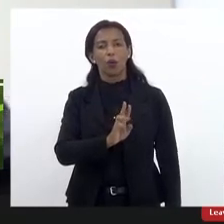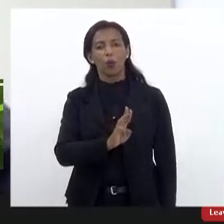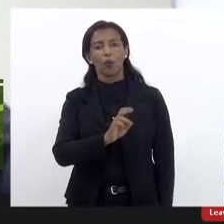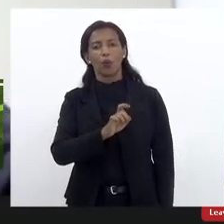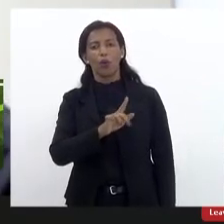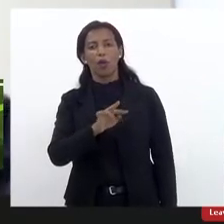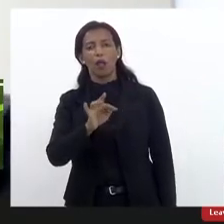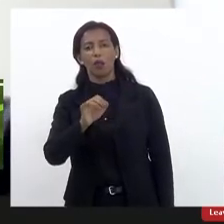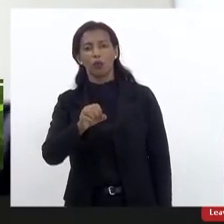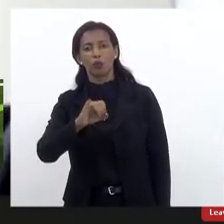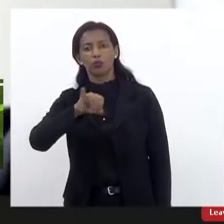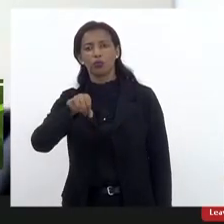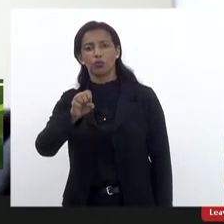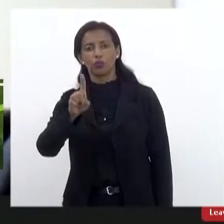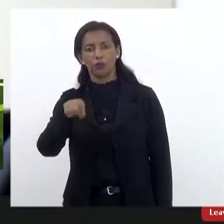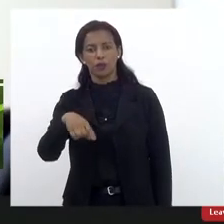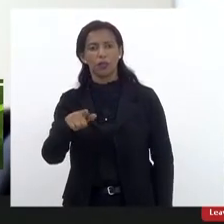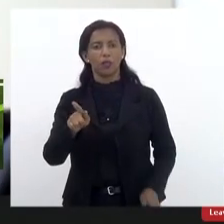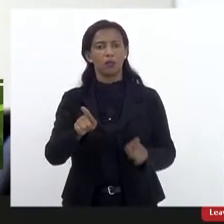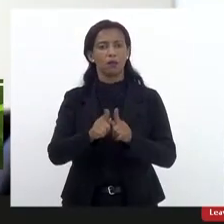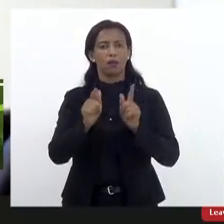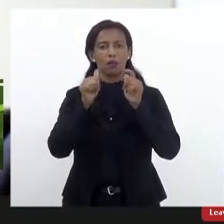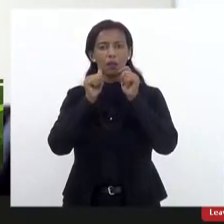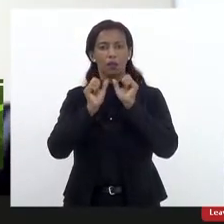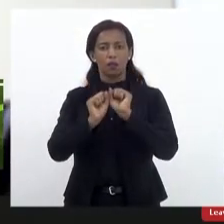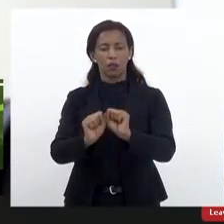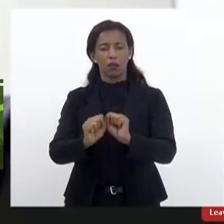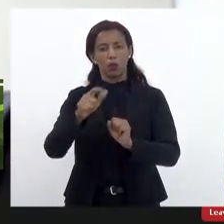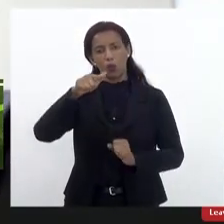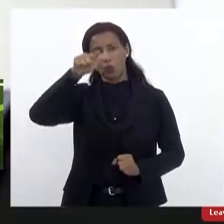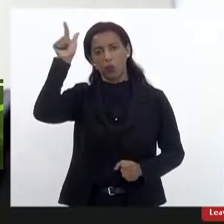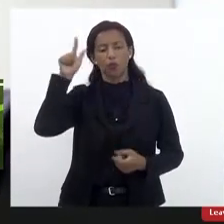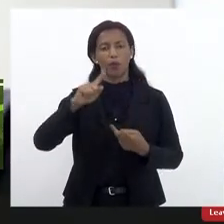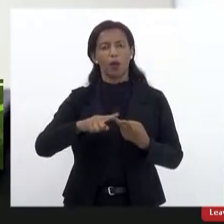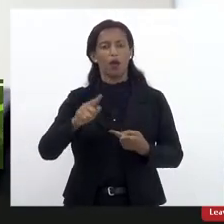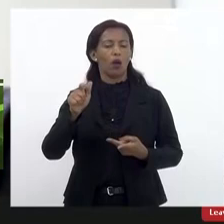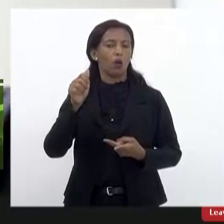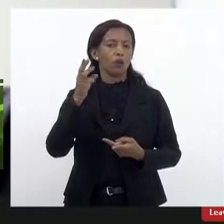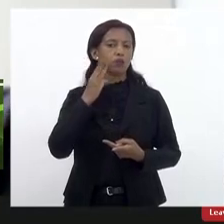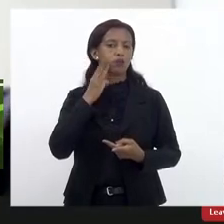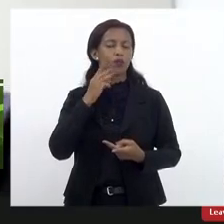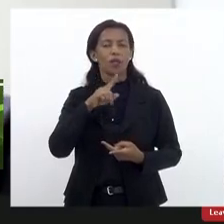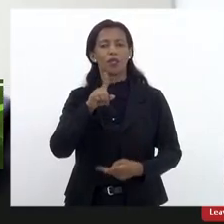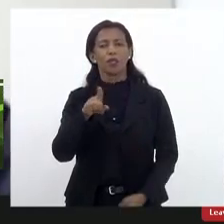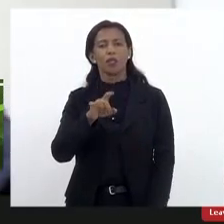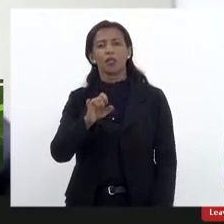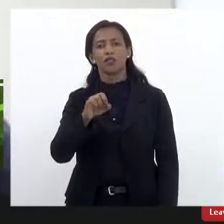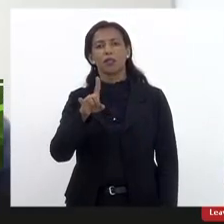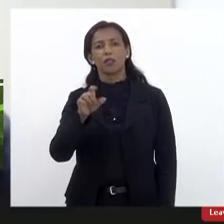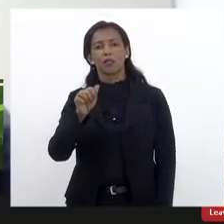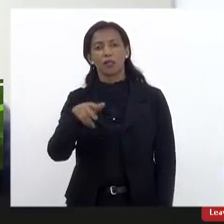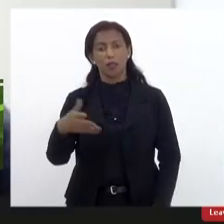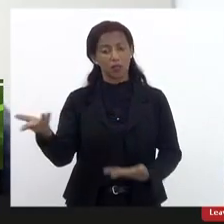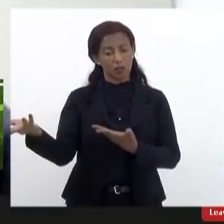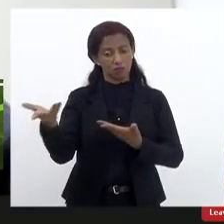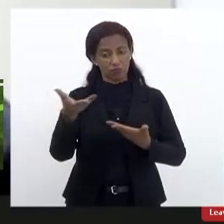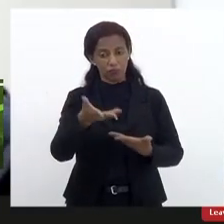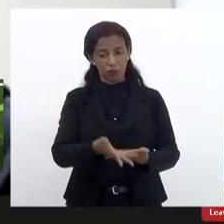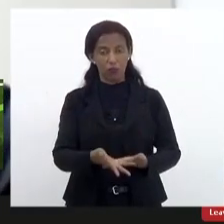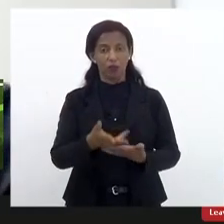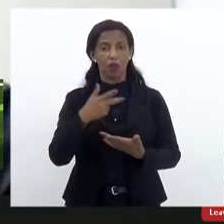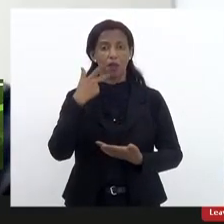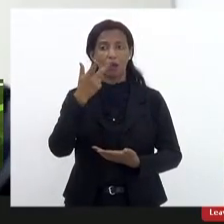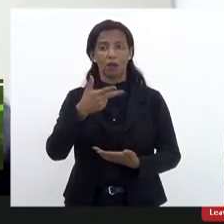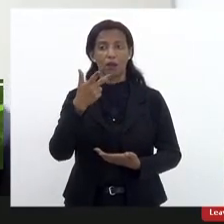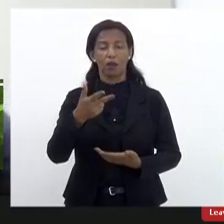Registro também aqui a presença das assessorias do deputado Luiz Paulo, Valdeque Carneiro, Izeidã. E chamo para fazer usar a